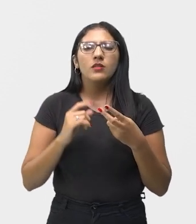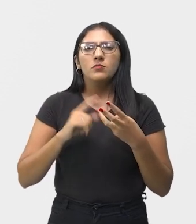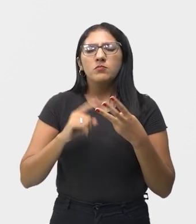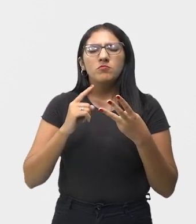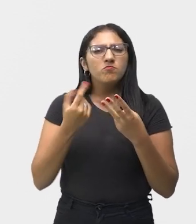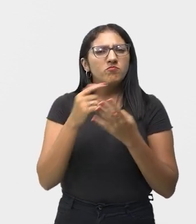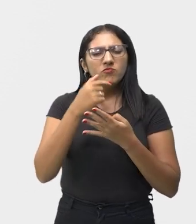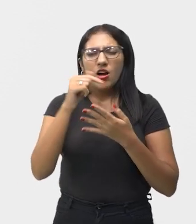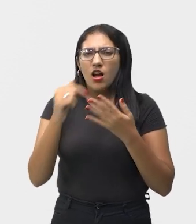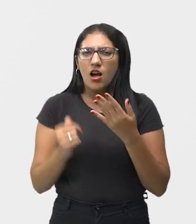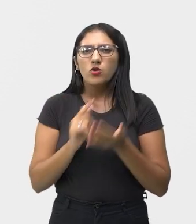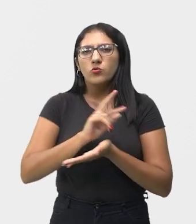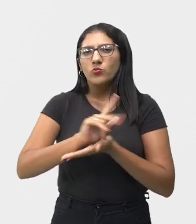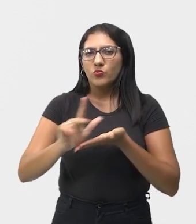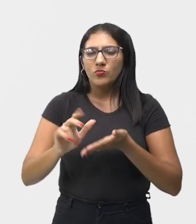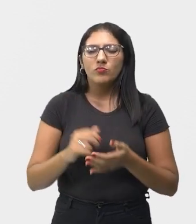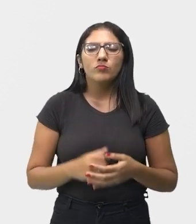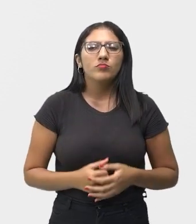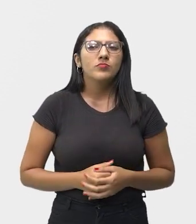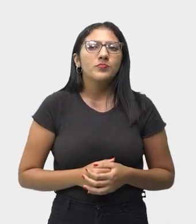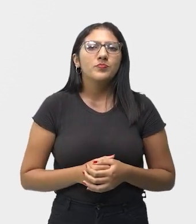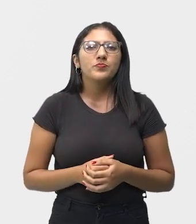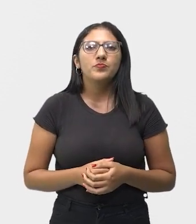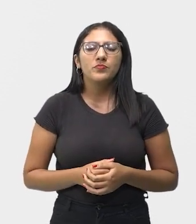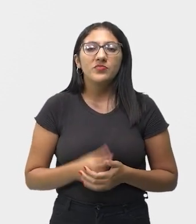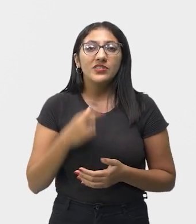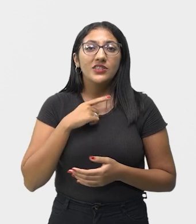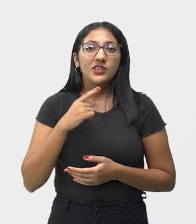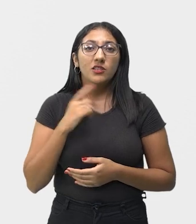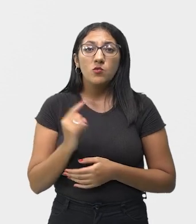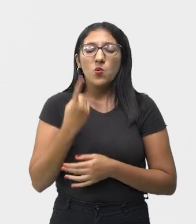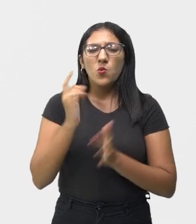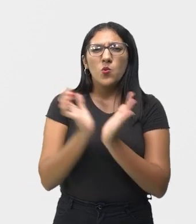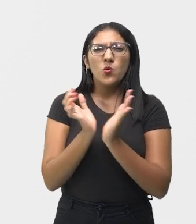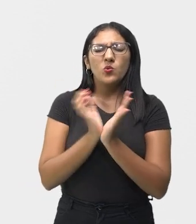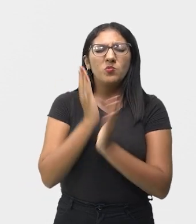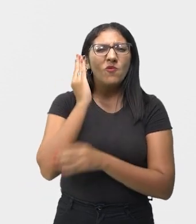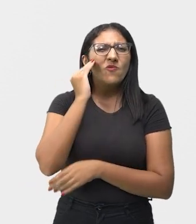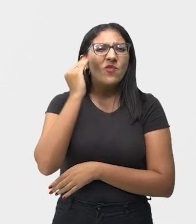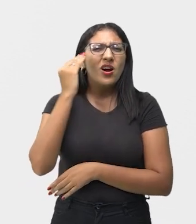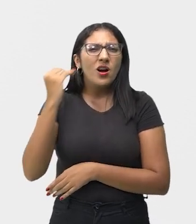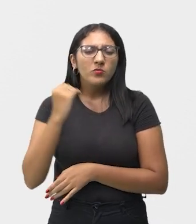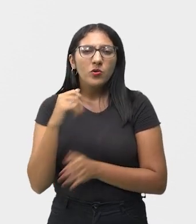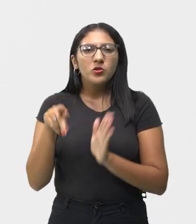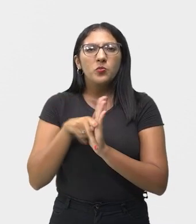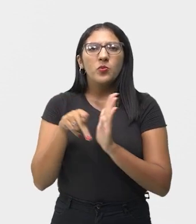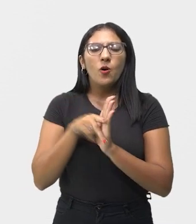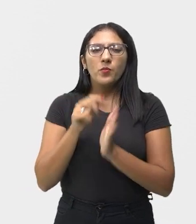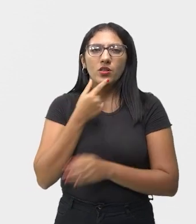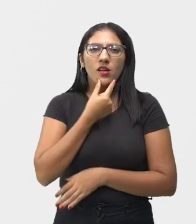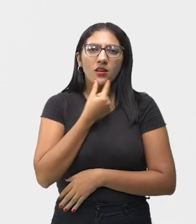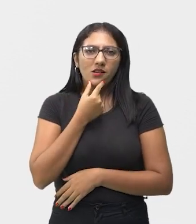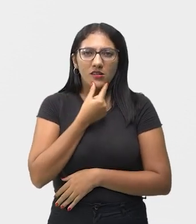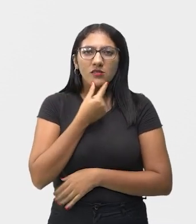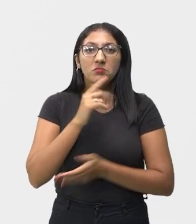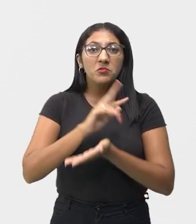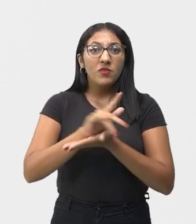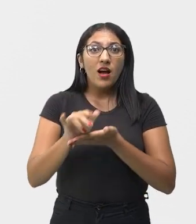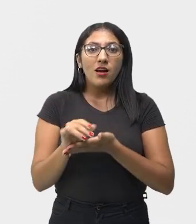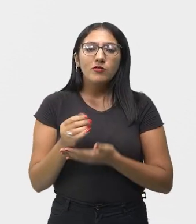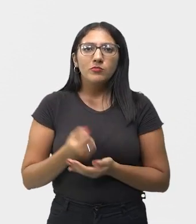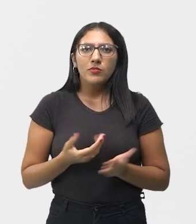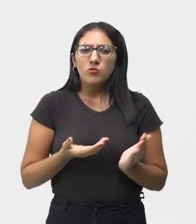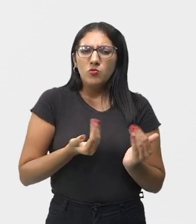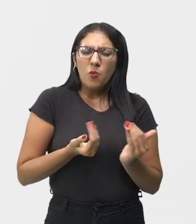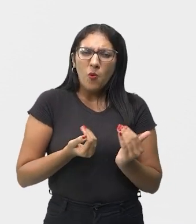outros artistas. E aí, nós temos uma banda muito conhecida, que é uma banda inglesa, que muitos jovens